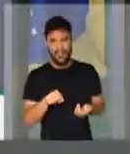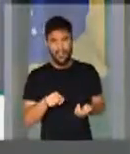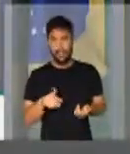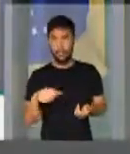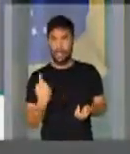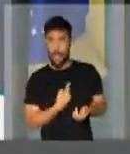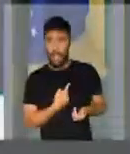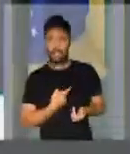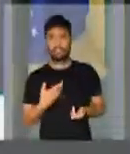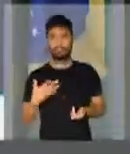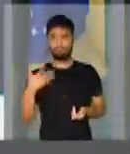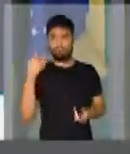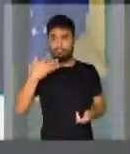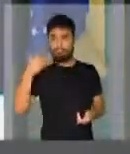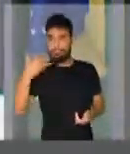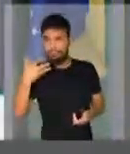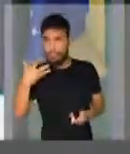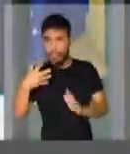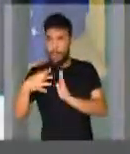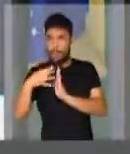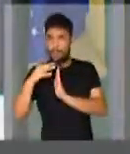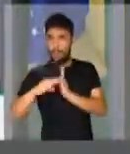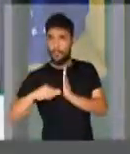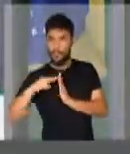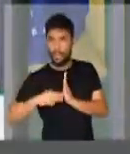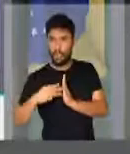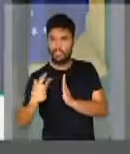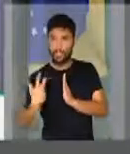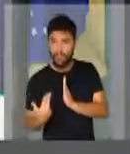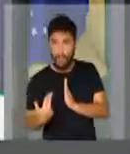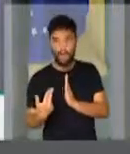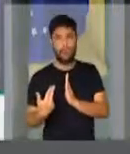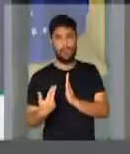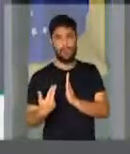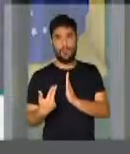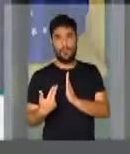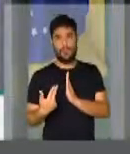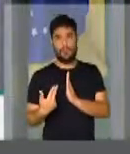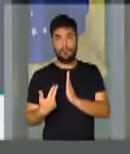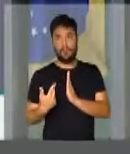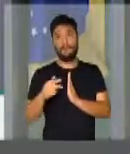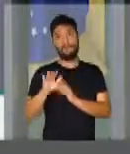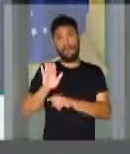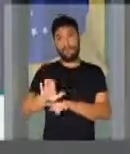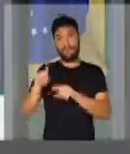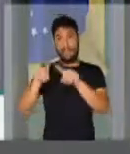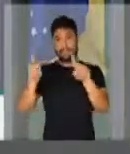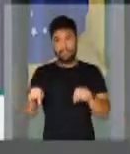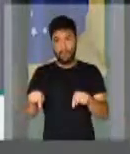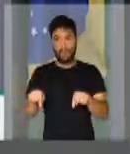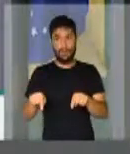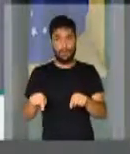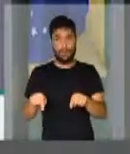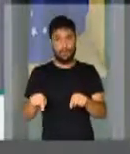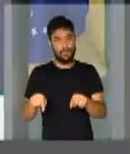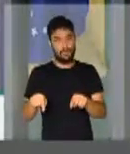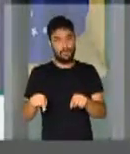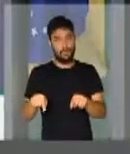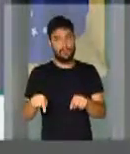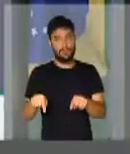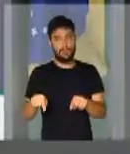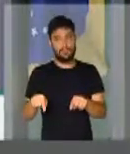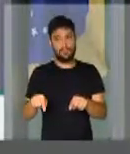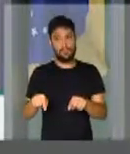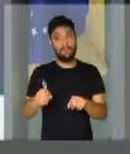vez que a gente está falando do mesmo modelo. Esse modelo adotado aqui é importante para o servidor, vai causar aí um